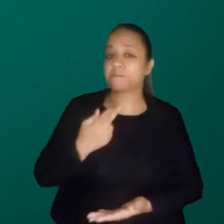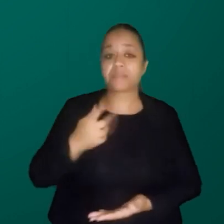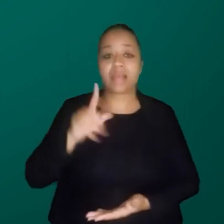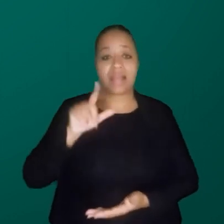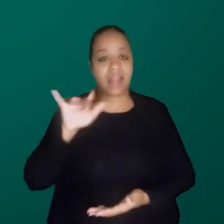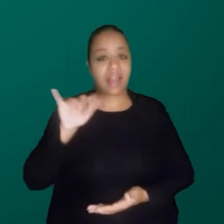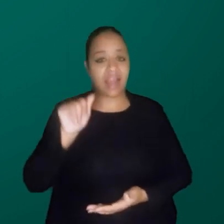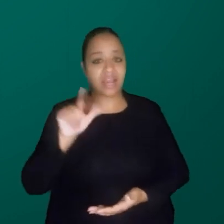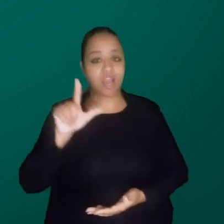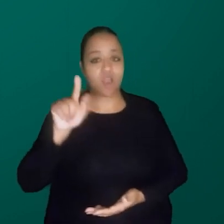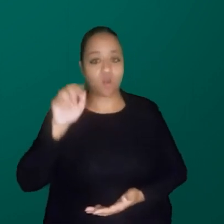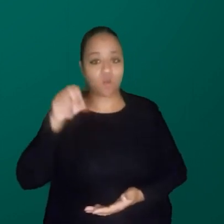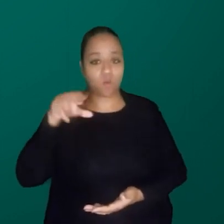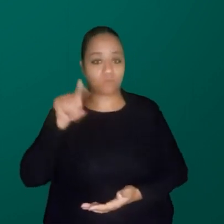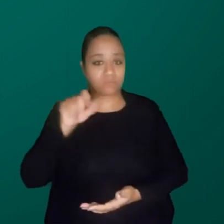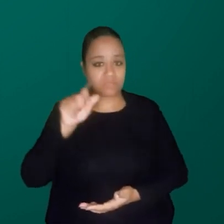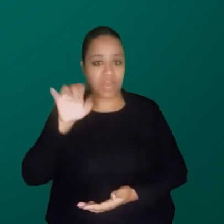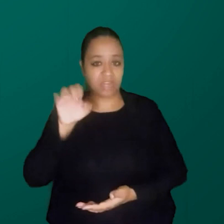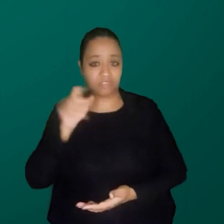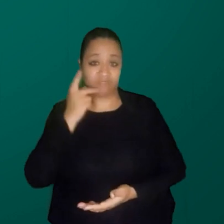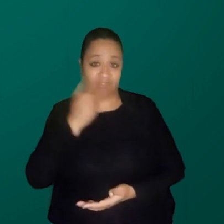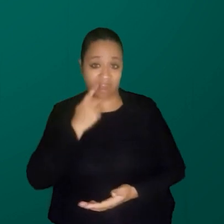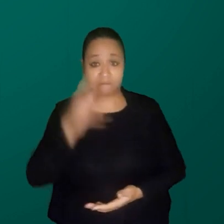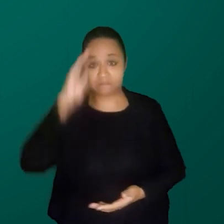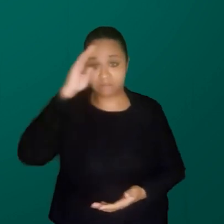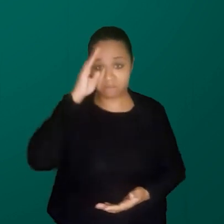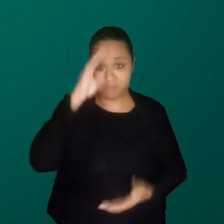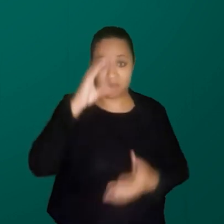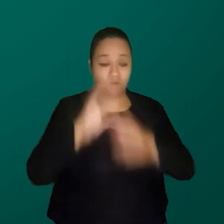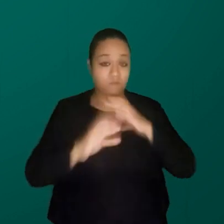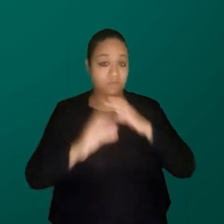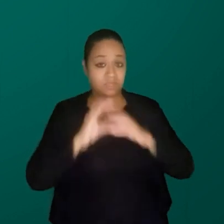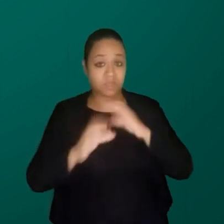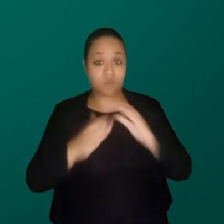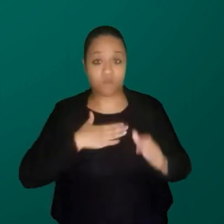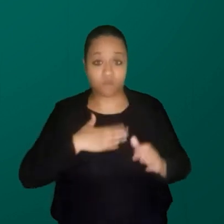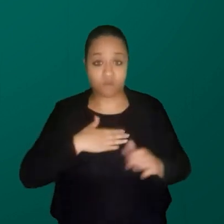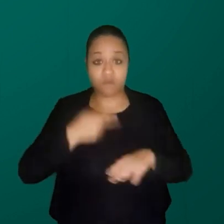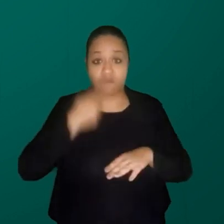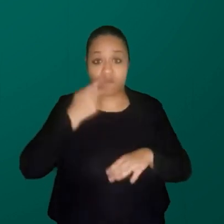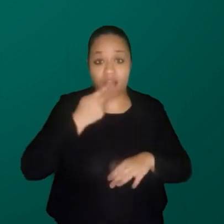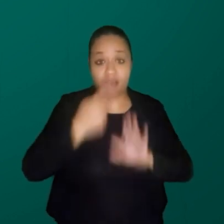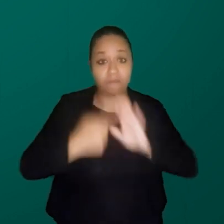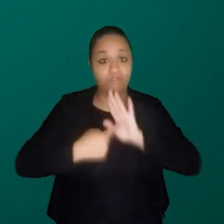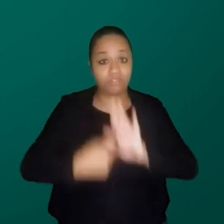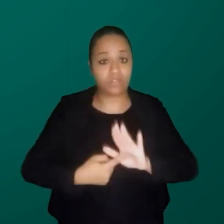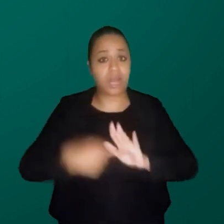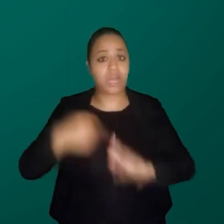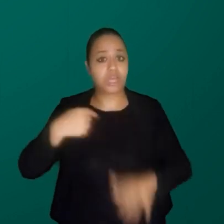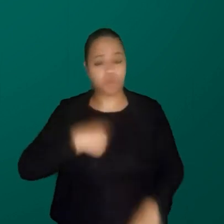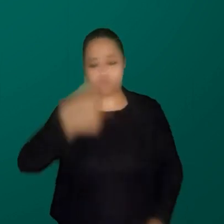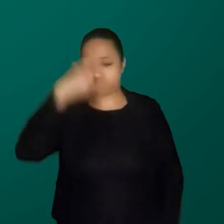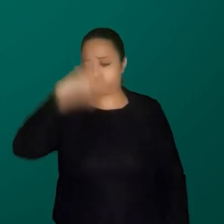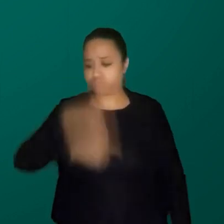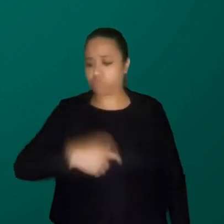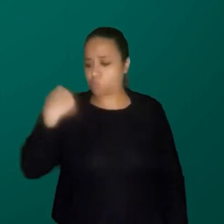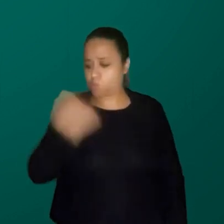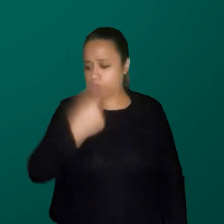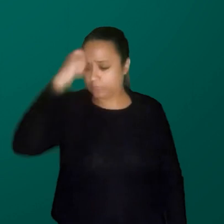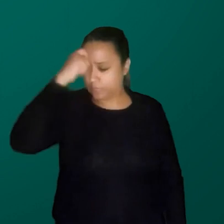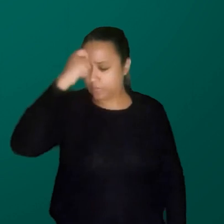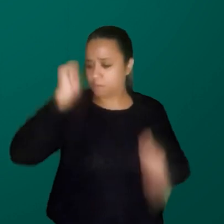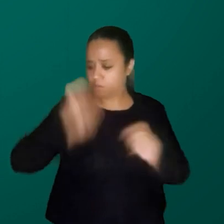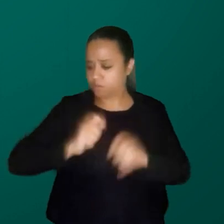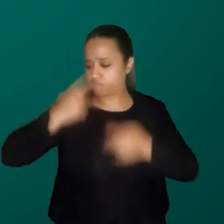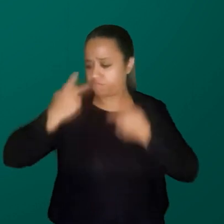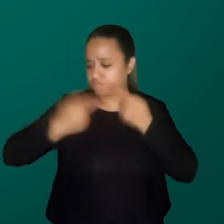principal dessa minha comunicação aqui hoje é mostrar que o lixo pode falar, que por mais que nós sejamos vistos